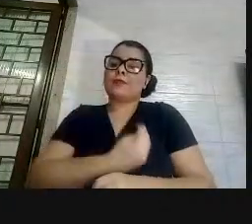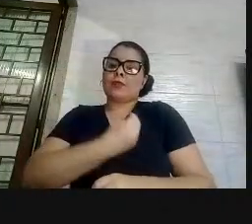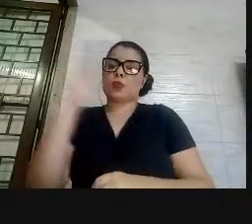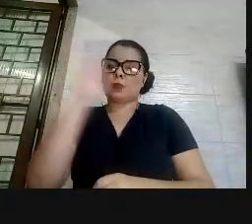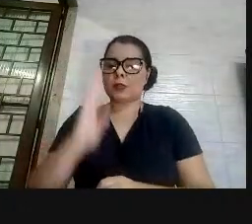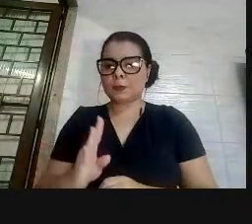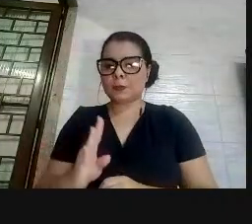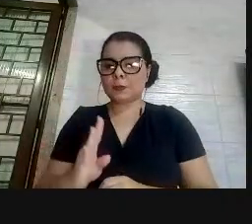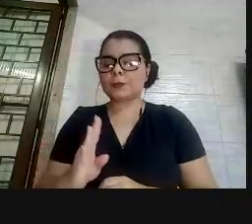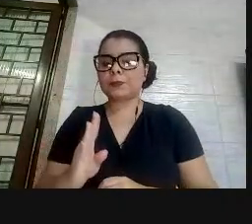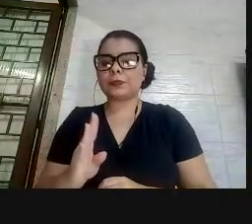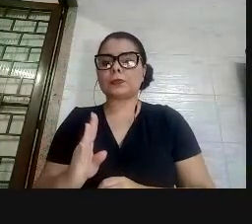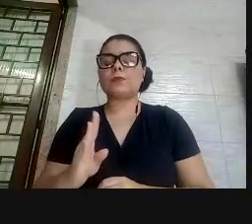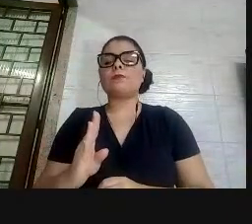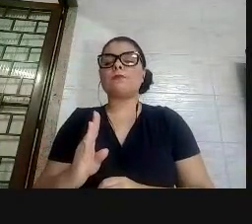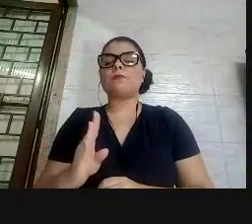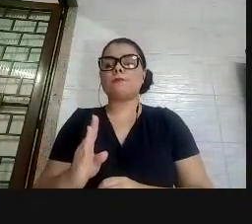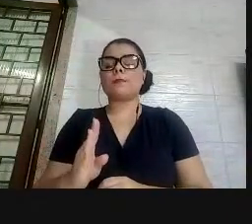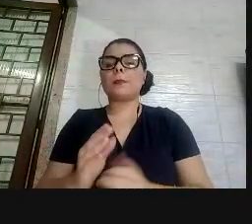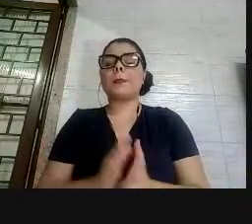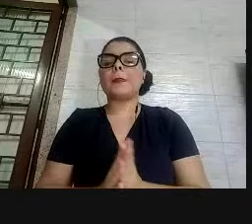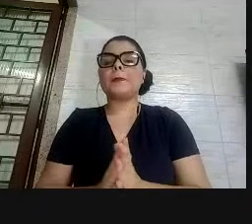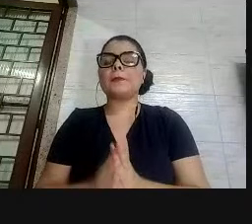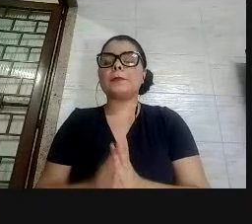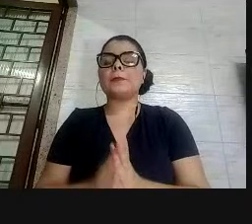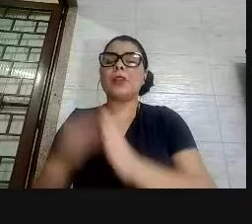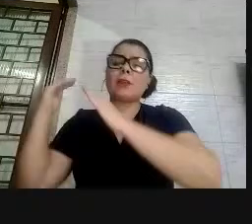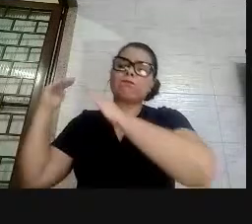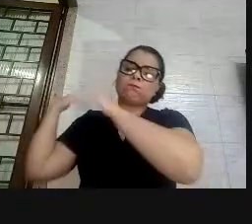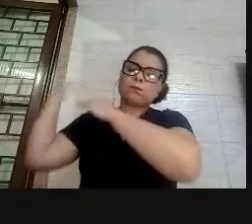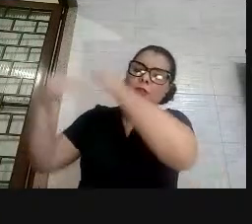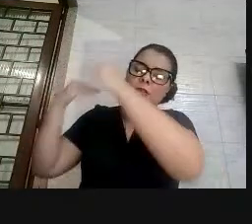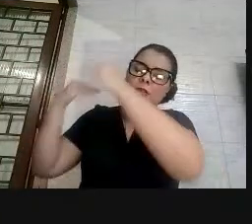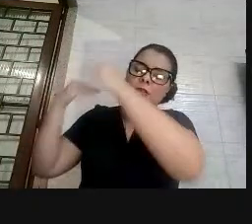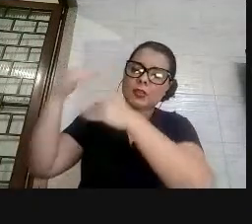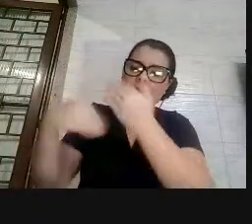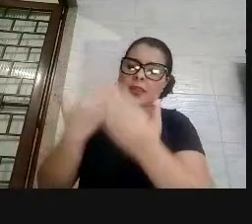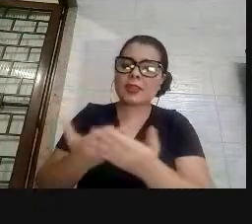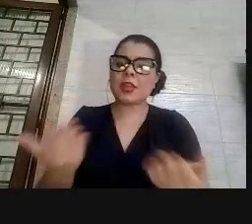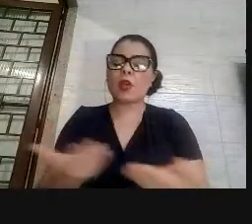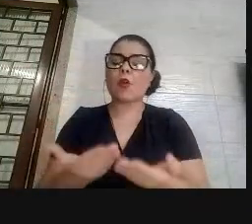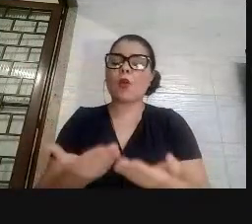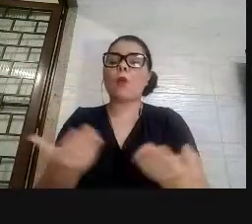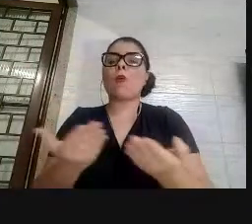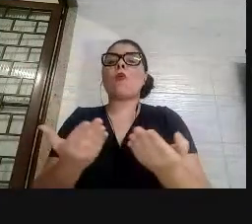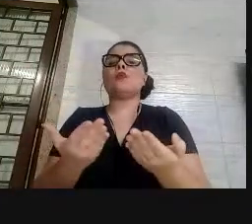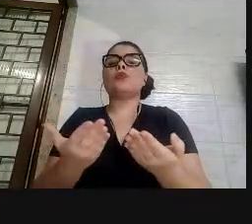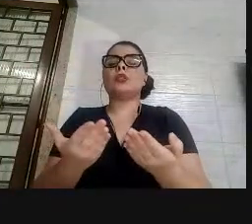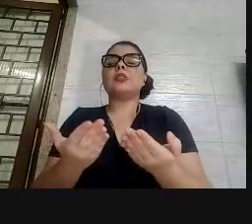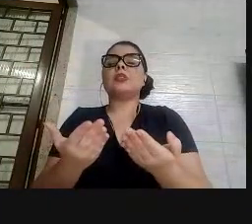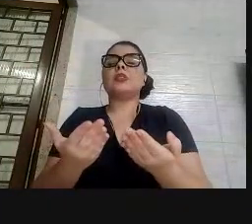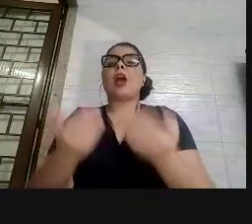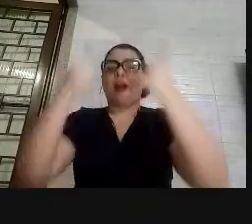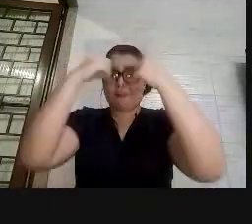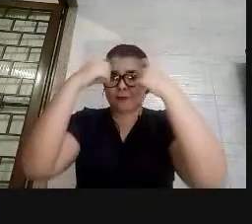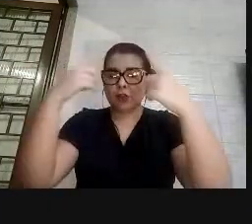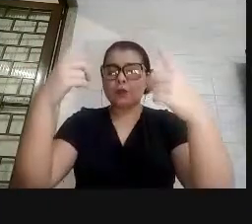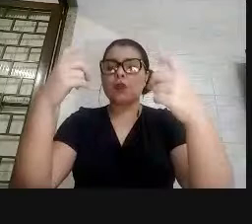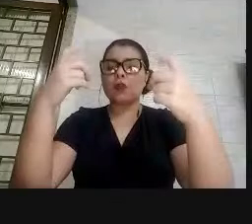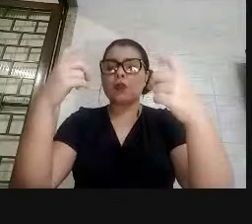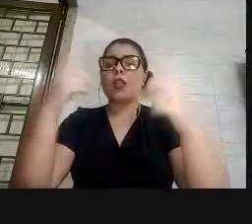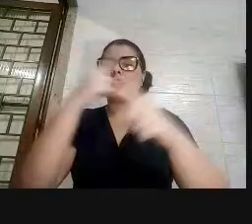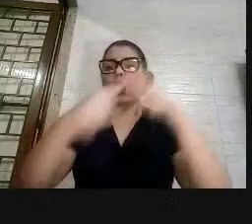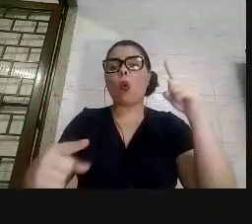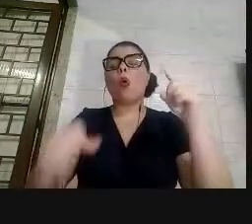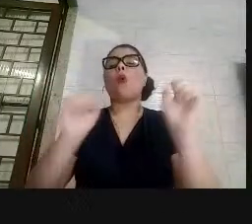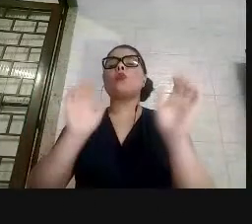das fortes heranças escravocratas que nós temos hoje, as mais presentes são a violência contra os pobres, a